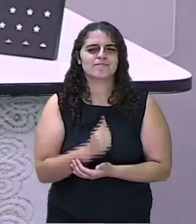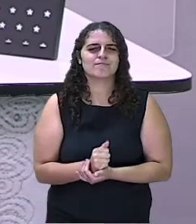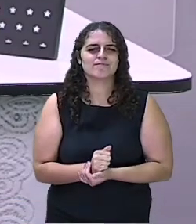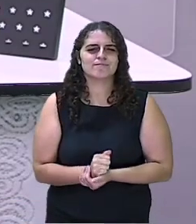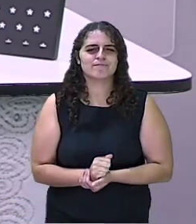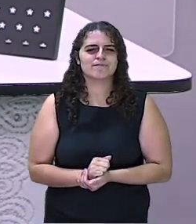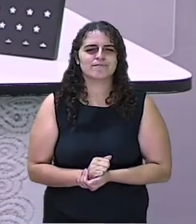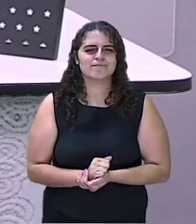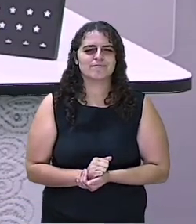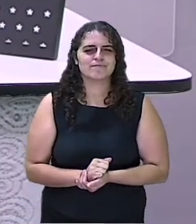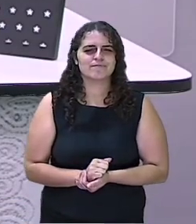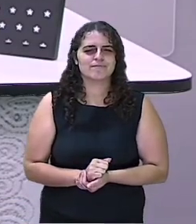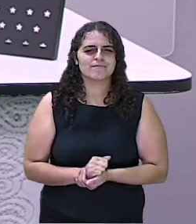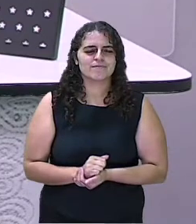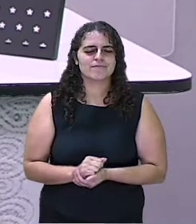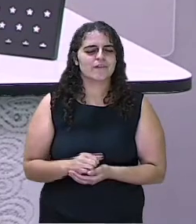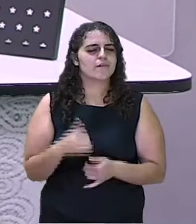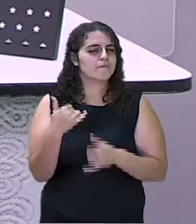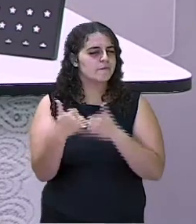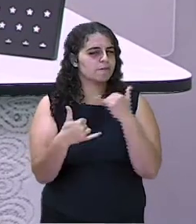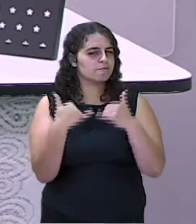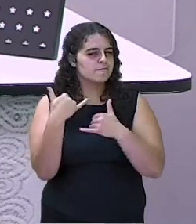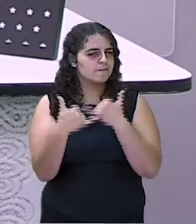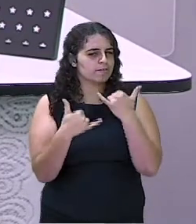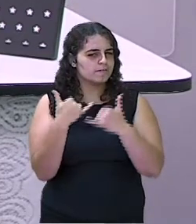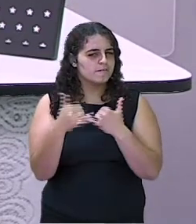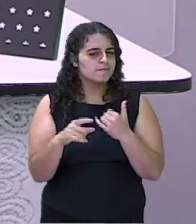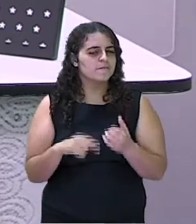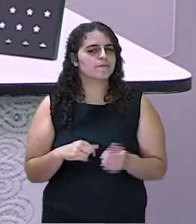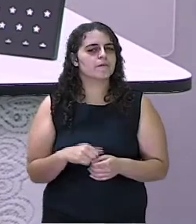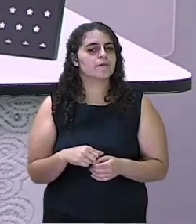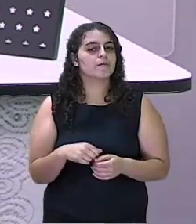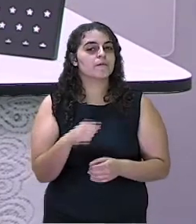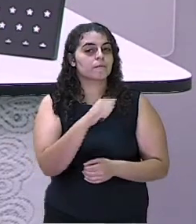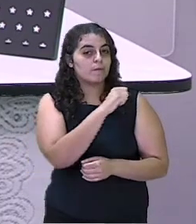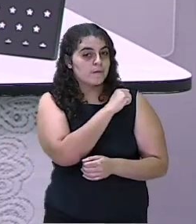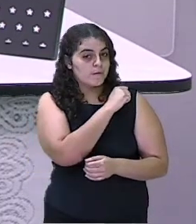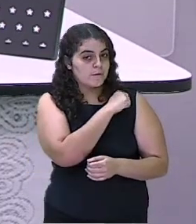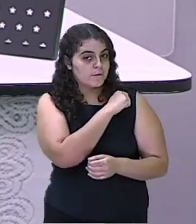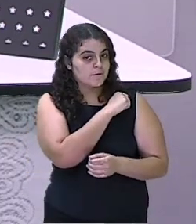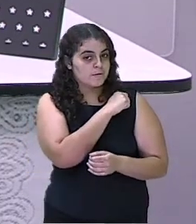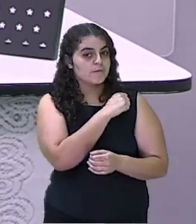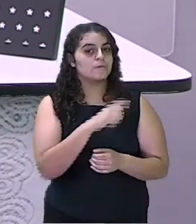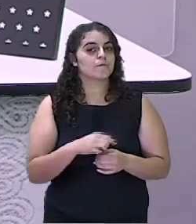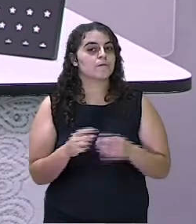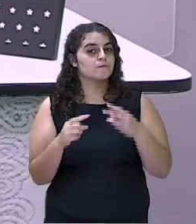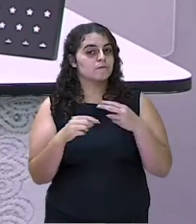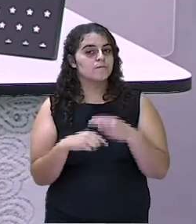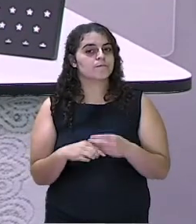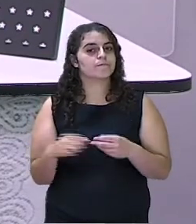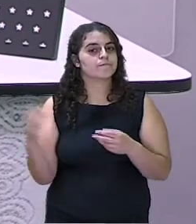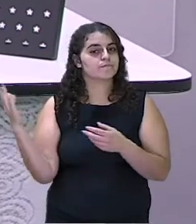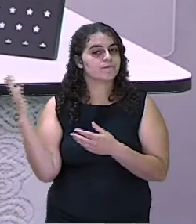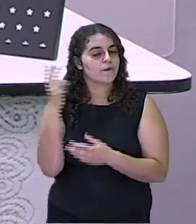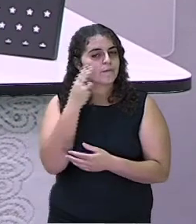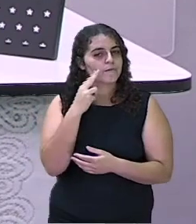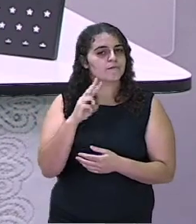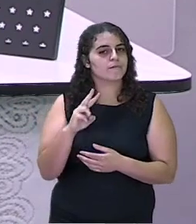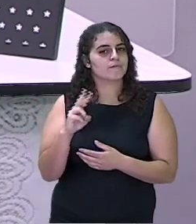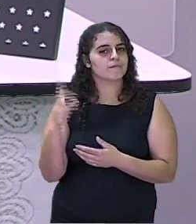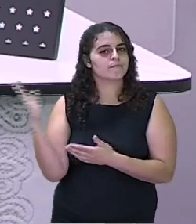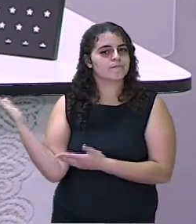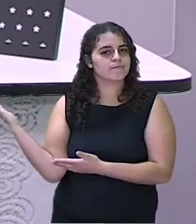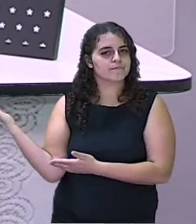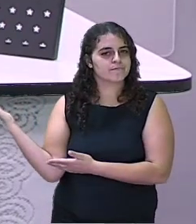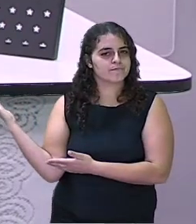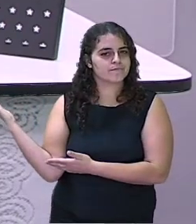Agora nós vamos ver a brincadeira desenvolvida pelo aluno Daniel, da escola Rosalba Simões. Não